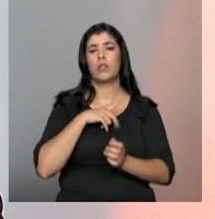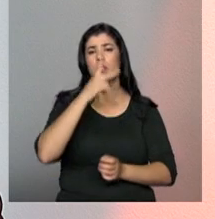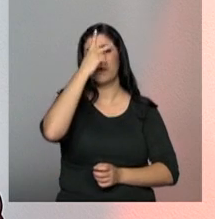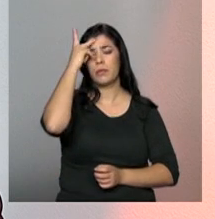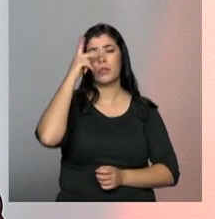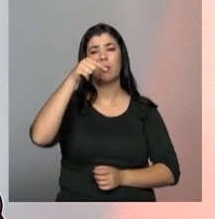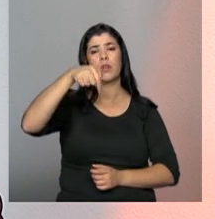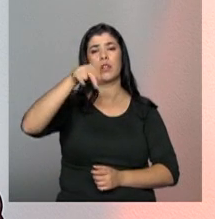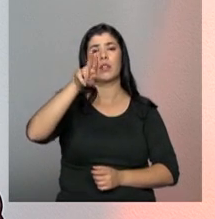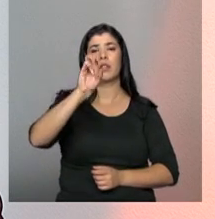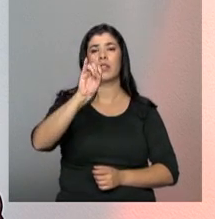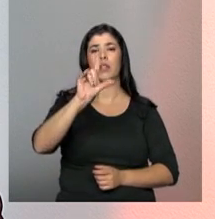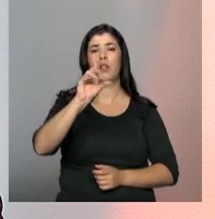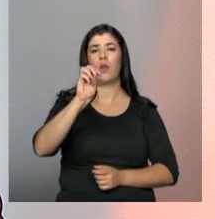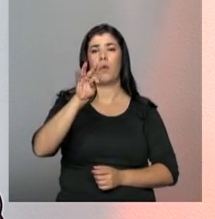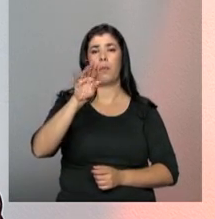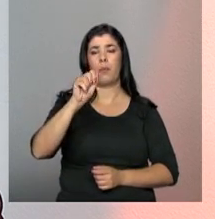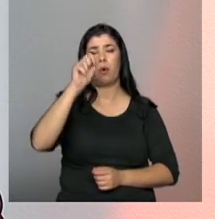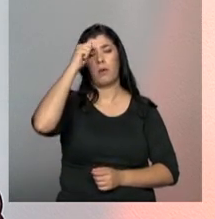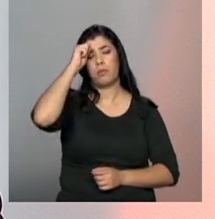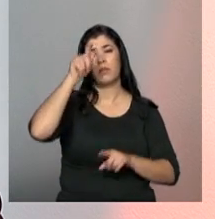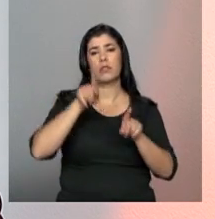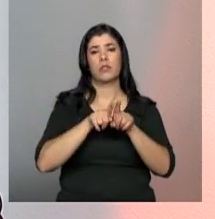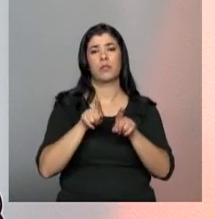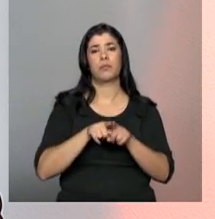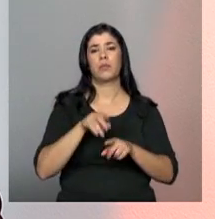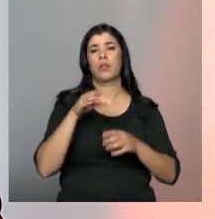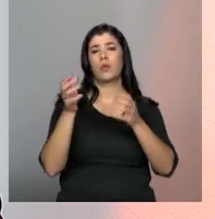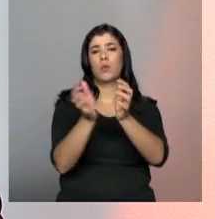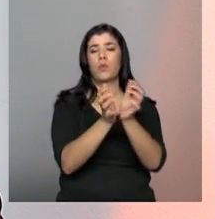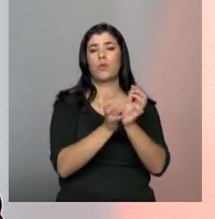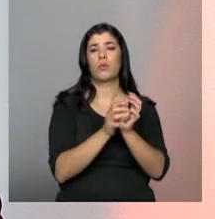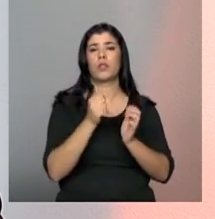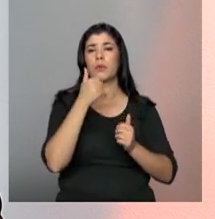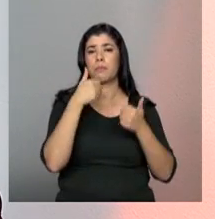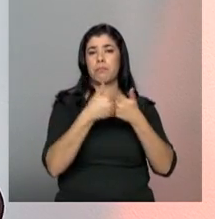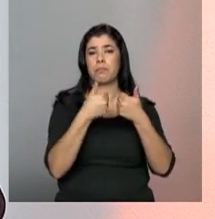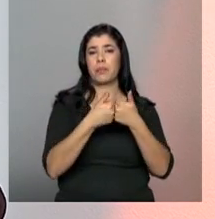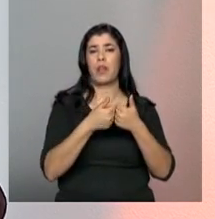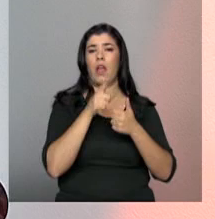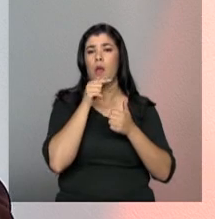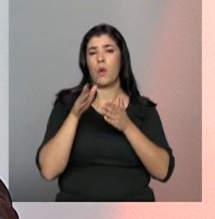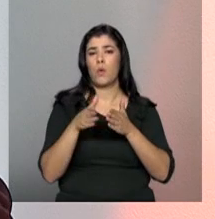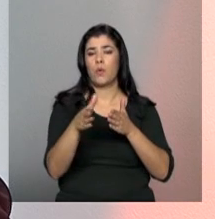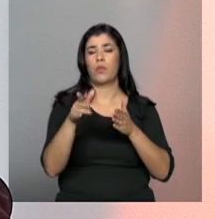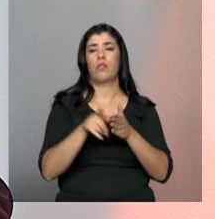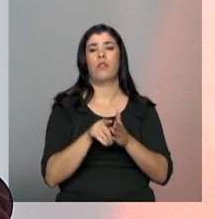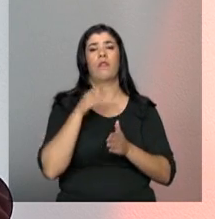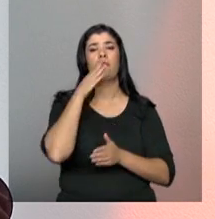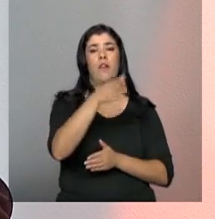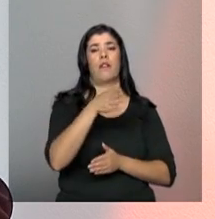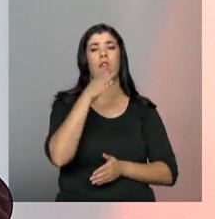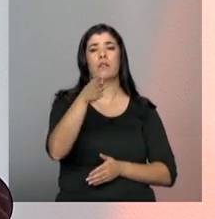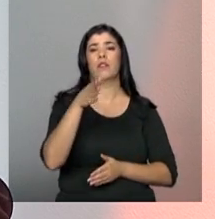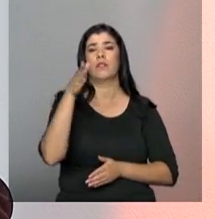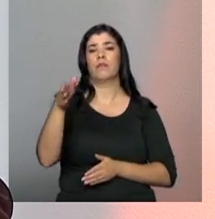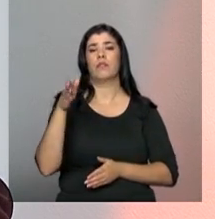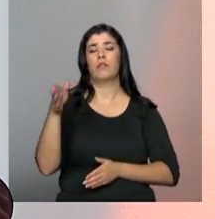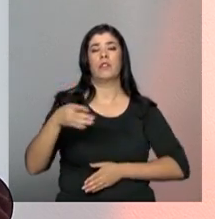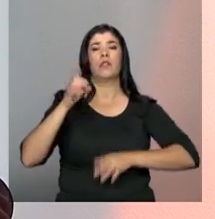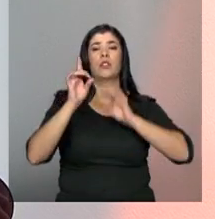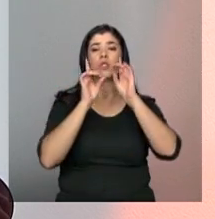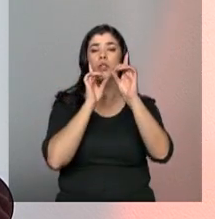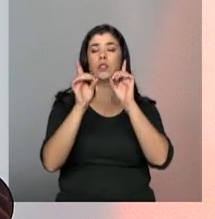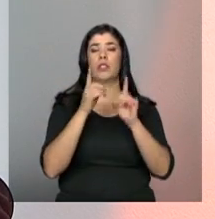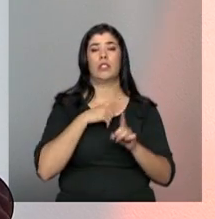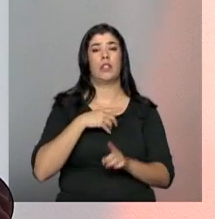ribeirinhas, as comunidades em geral, até onde estão os agrupamentos de pessoas para fazer esses debates. Nós temos, por exemplo, experiências de